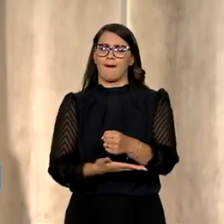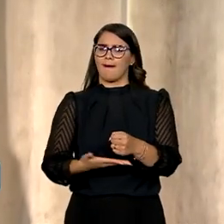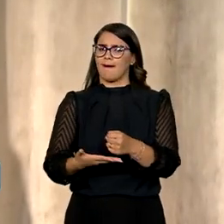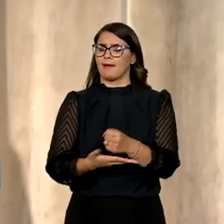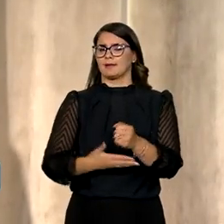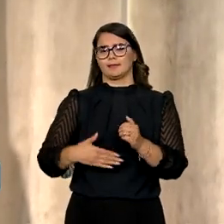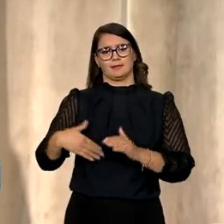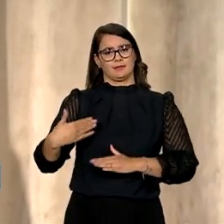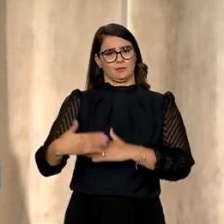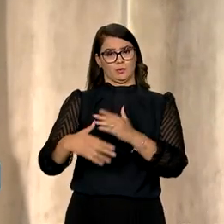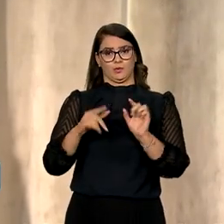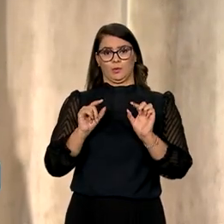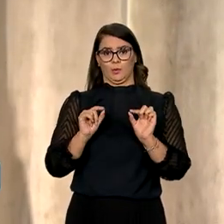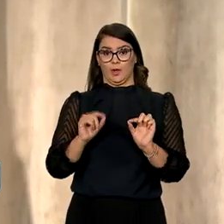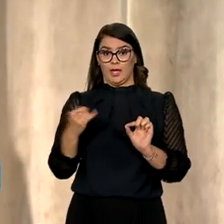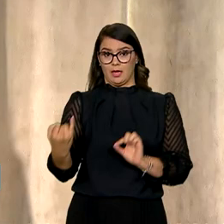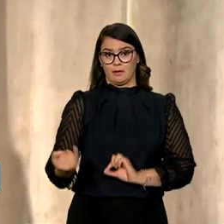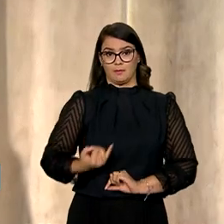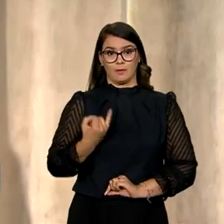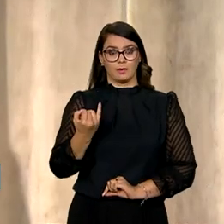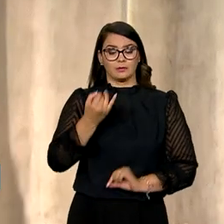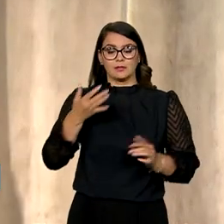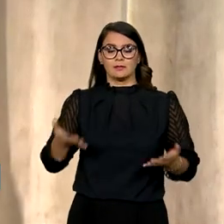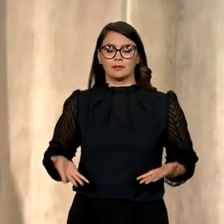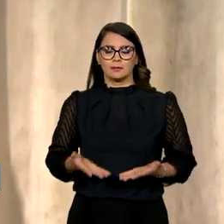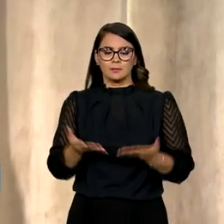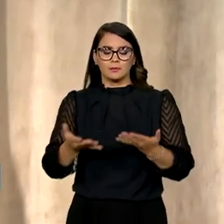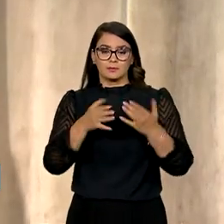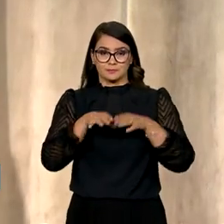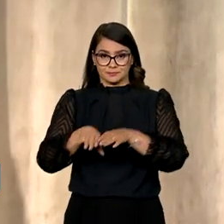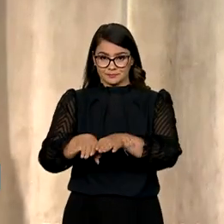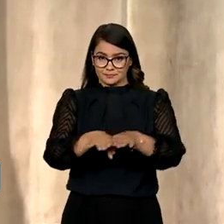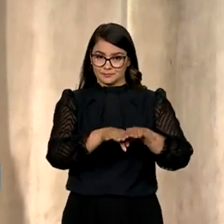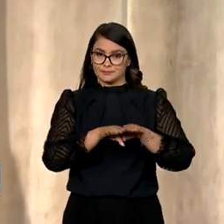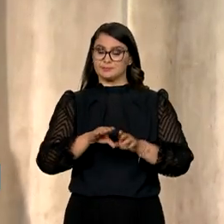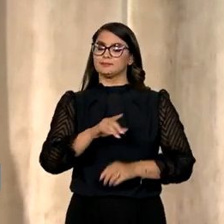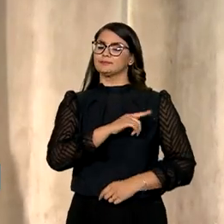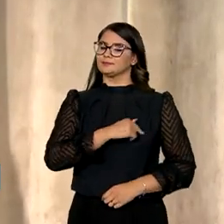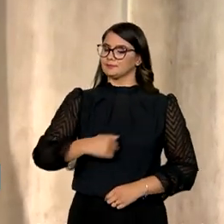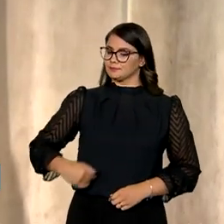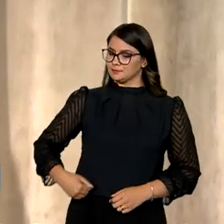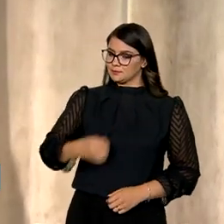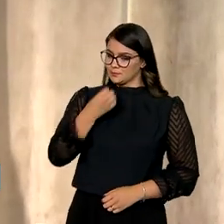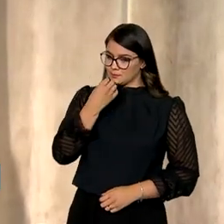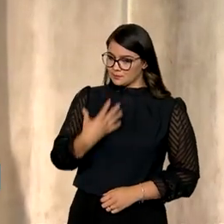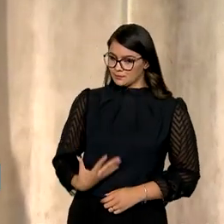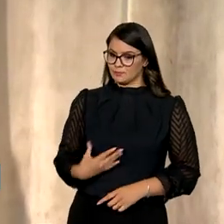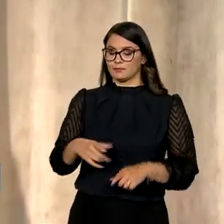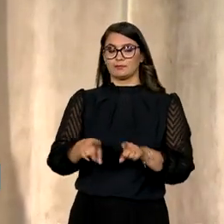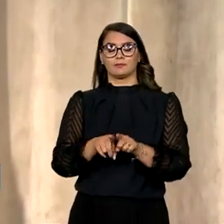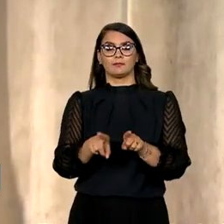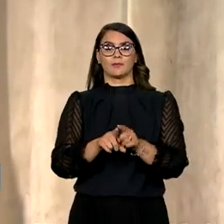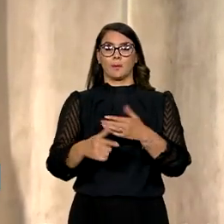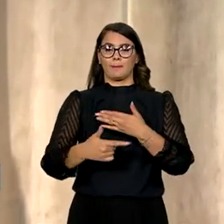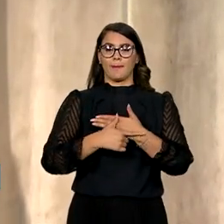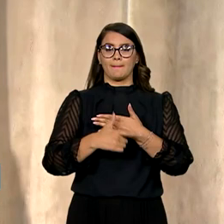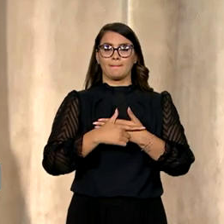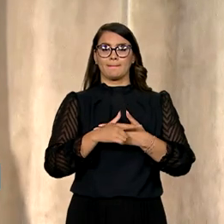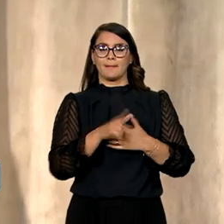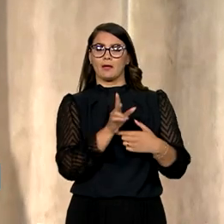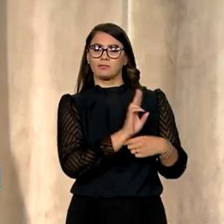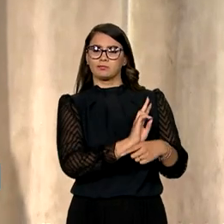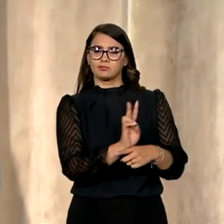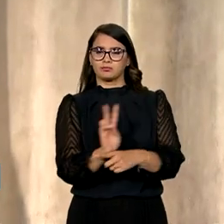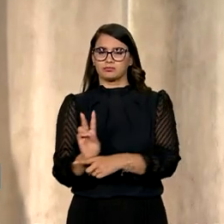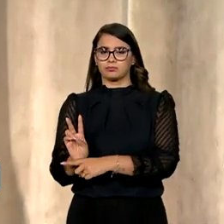processo, dada sua importância na promoção de parâmetros de boa governança e tendo em vista sua função de fiscalizar